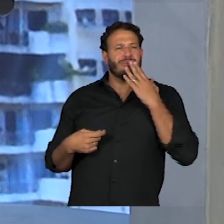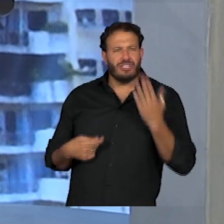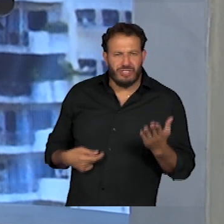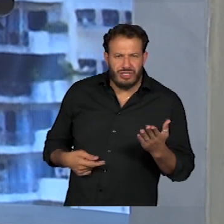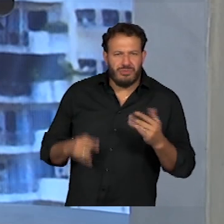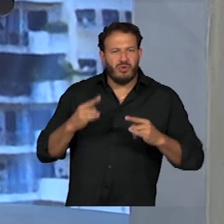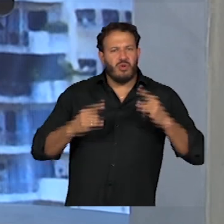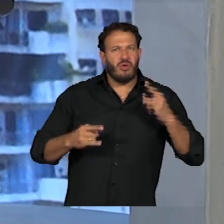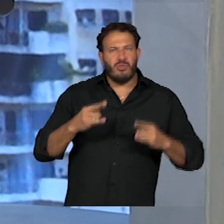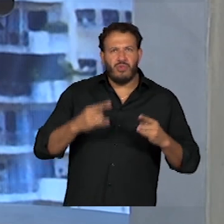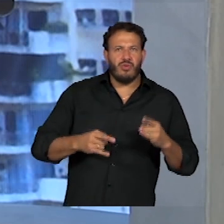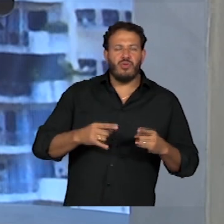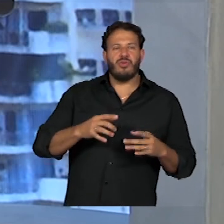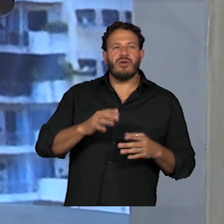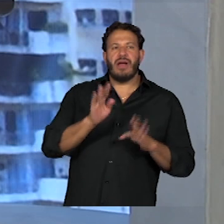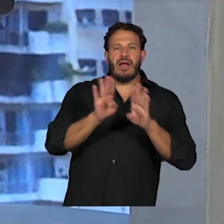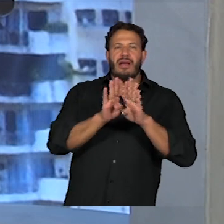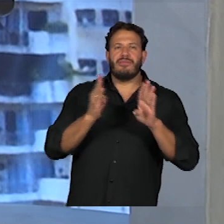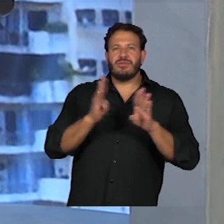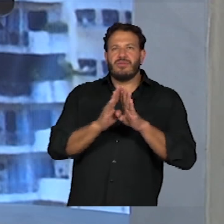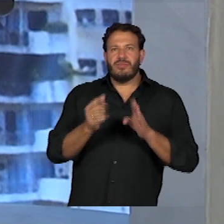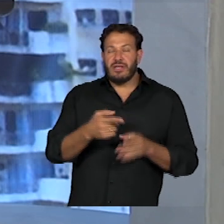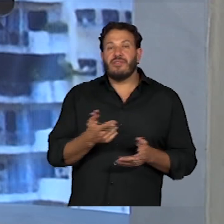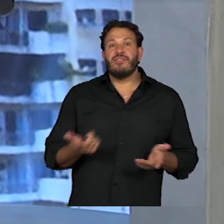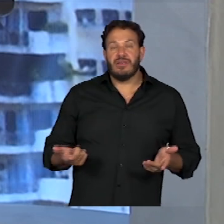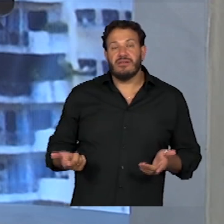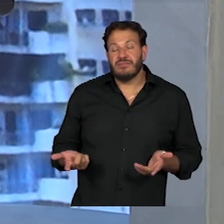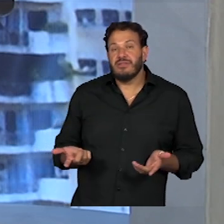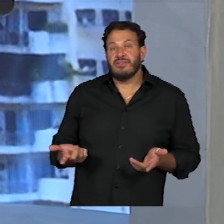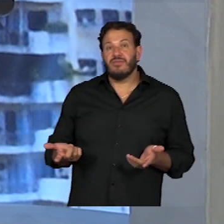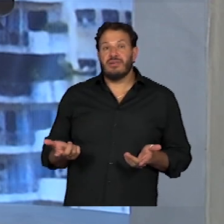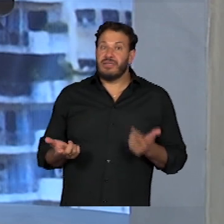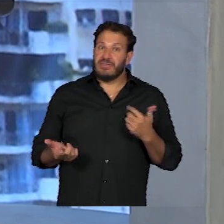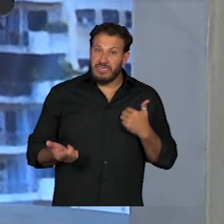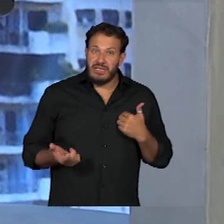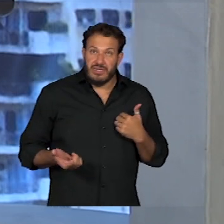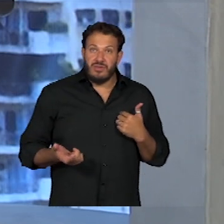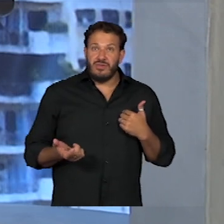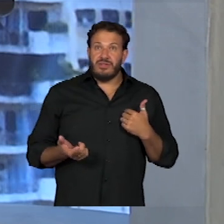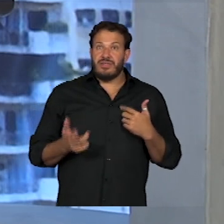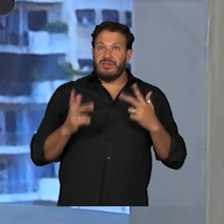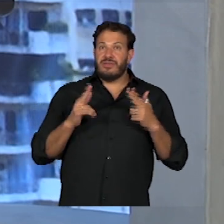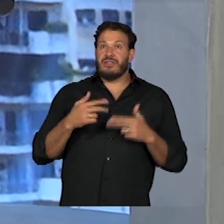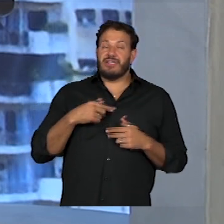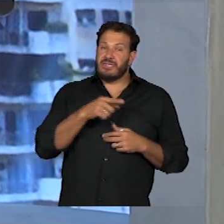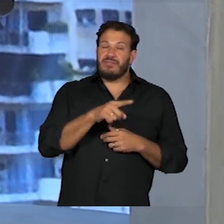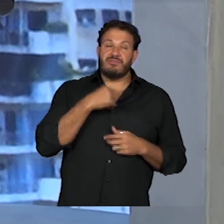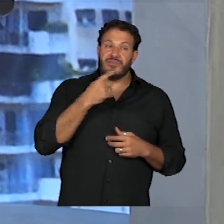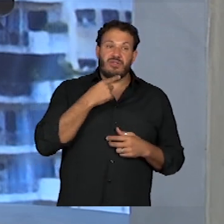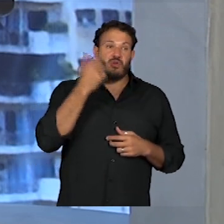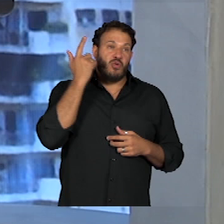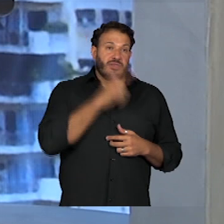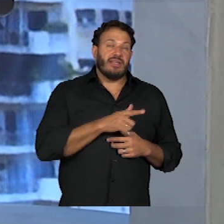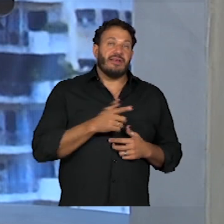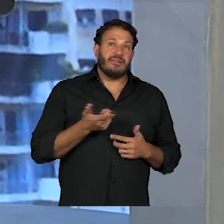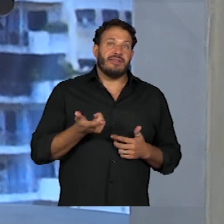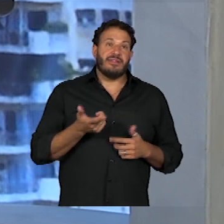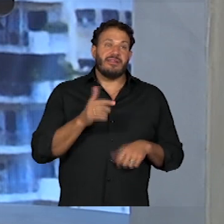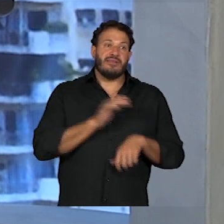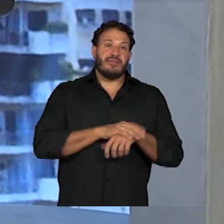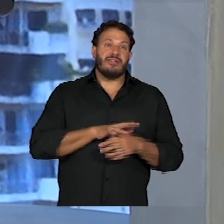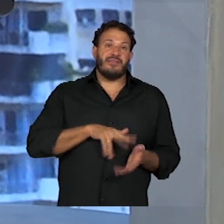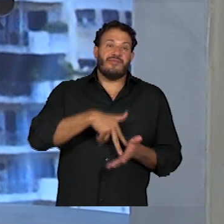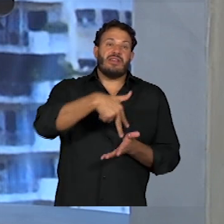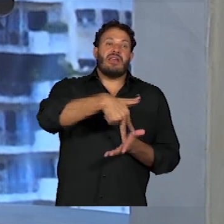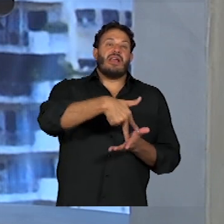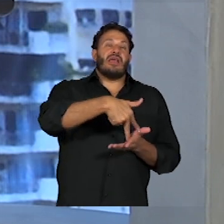robô abrir um armário? Aí eu falei assim, então, querido, bom dia. Quem não consegue ficar em pé e